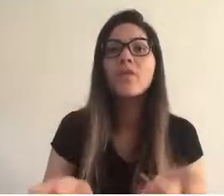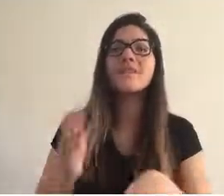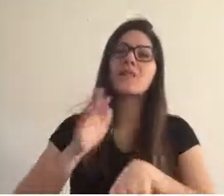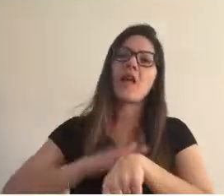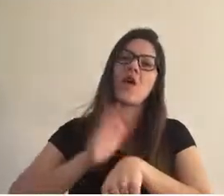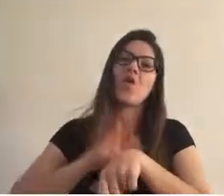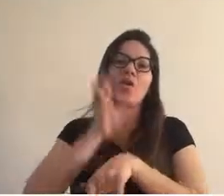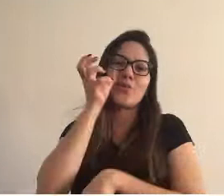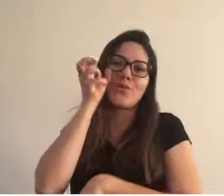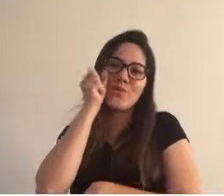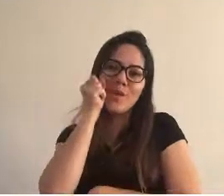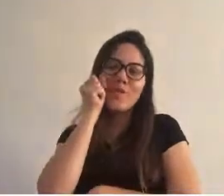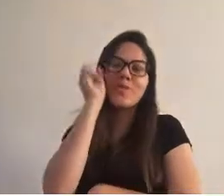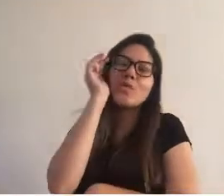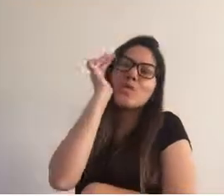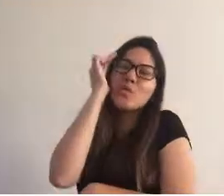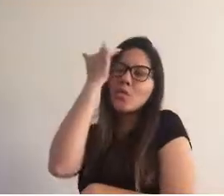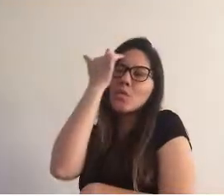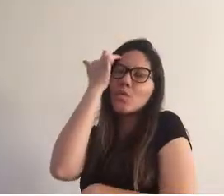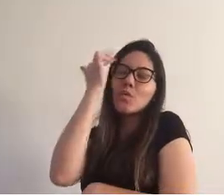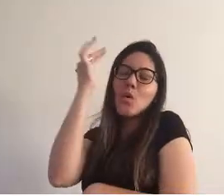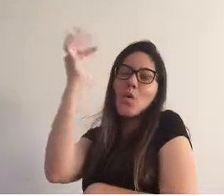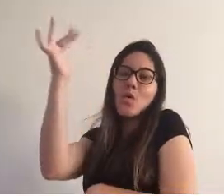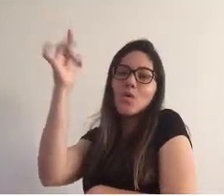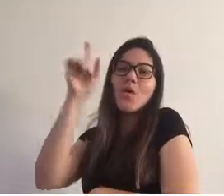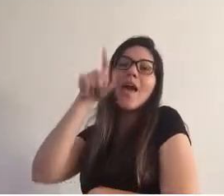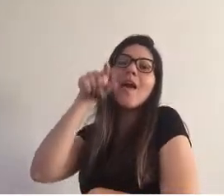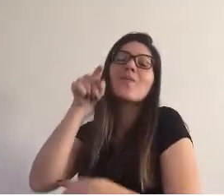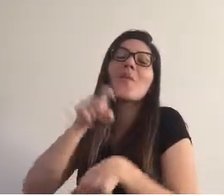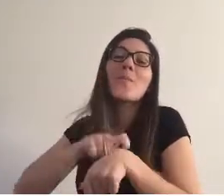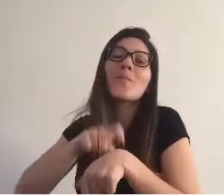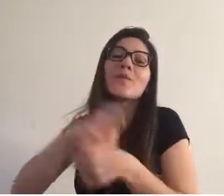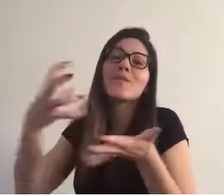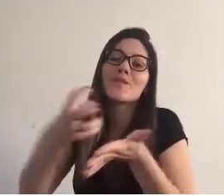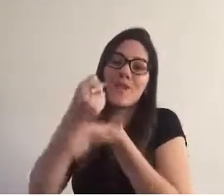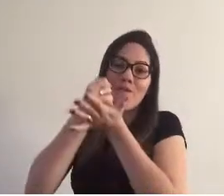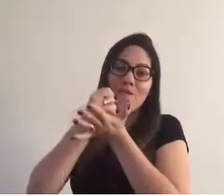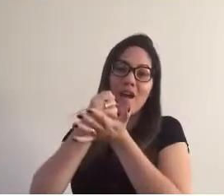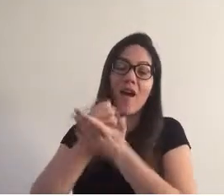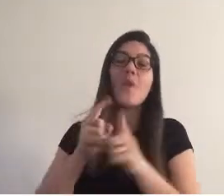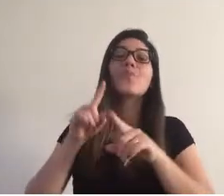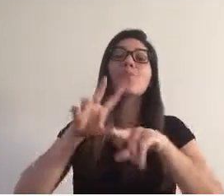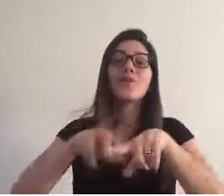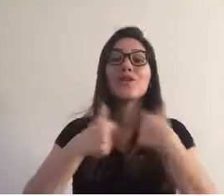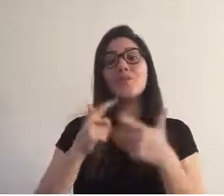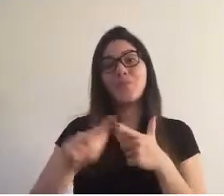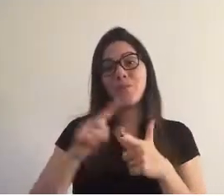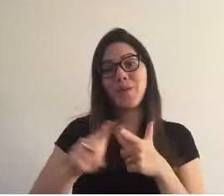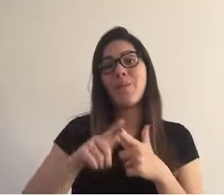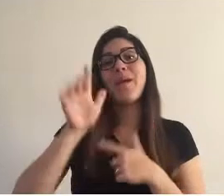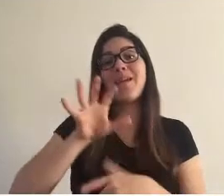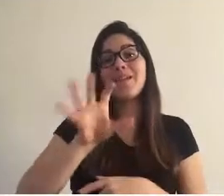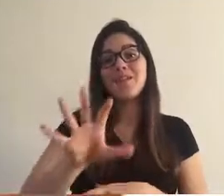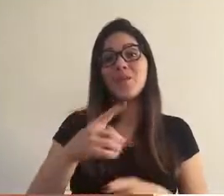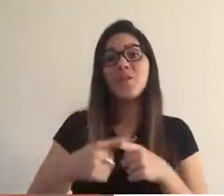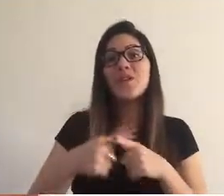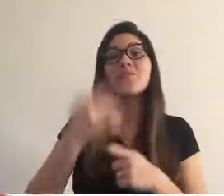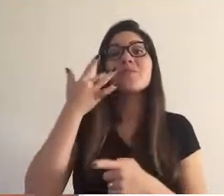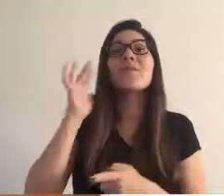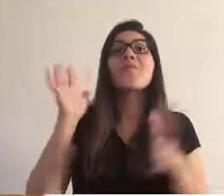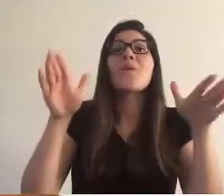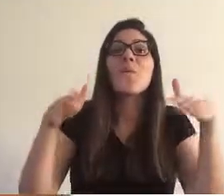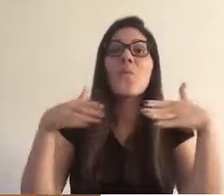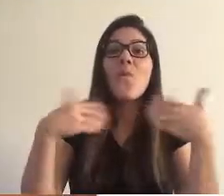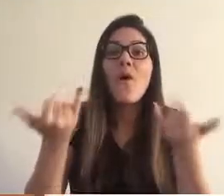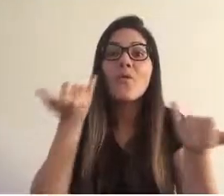sonhamos. É nesse momento que ocorre o salvar. Um dos problemas disso é que não sabemos qual informação da nossa memória RAM